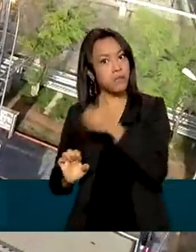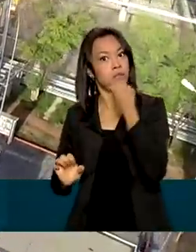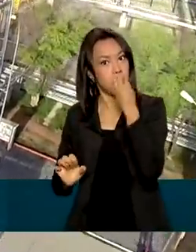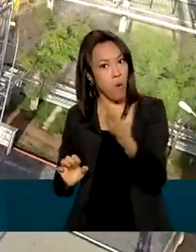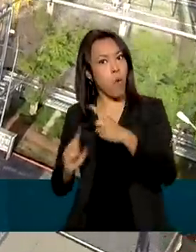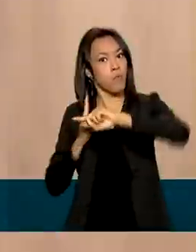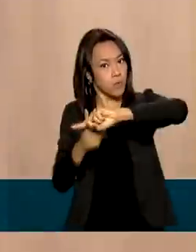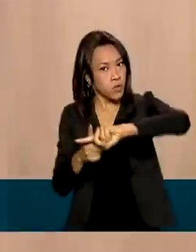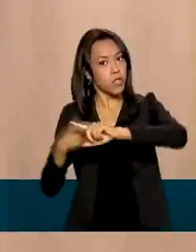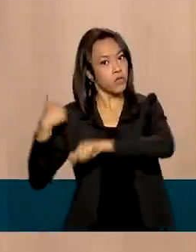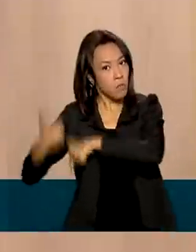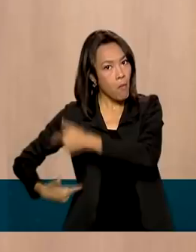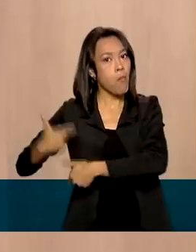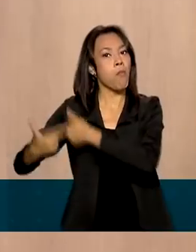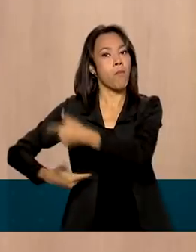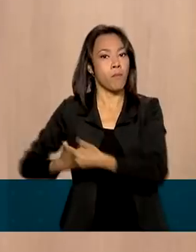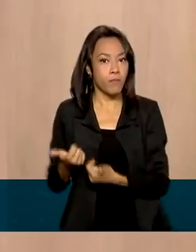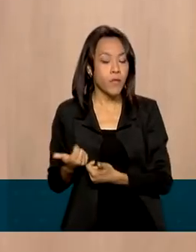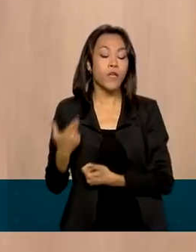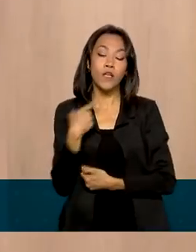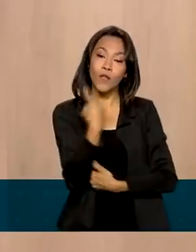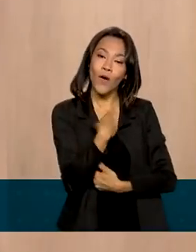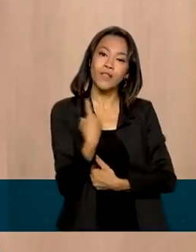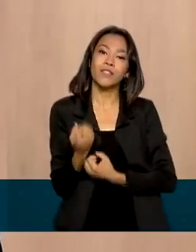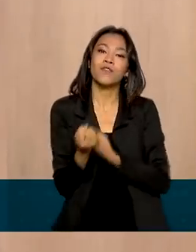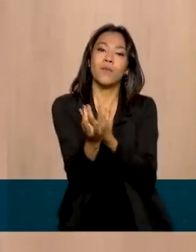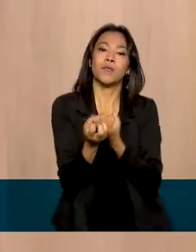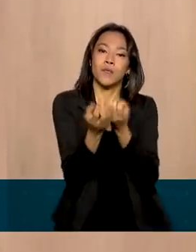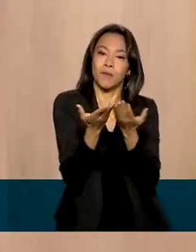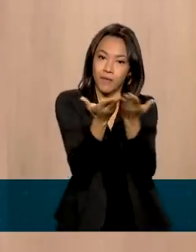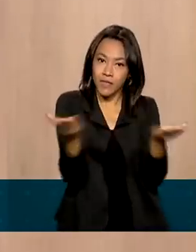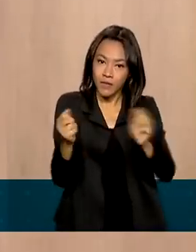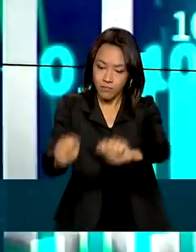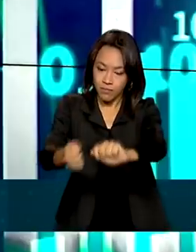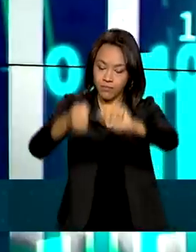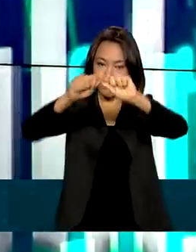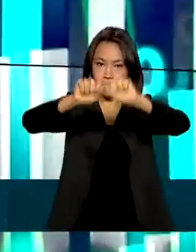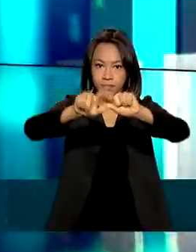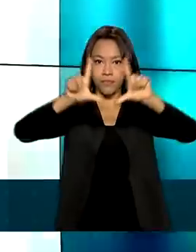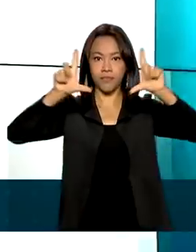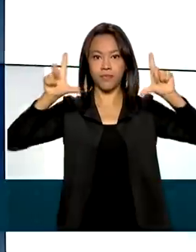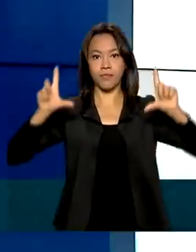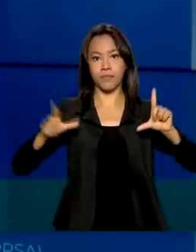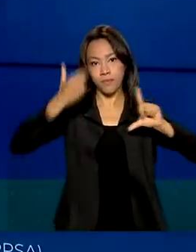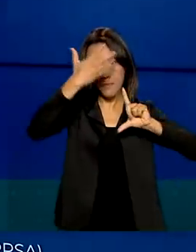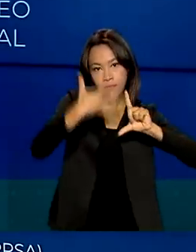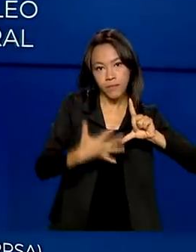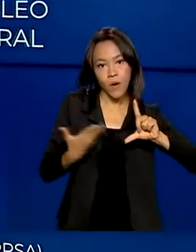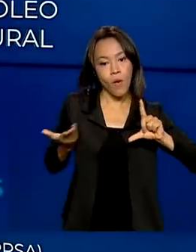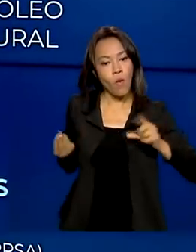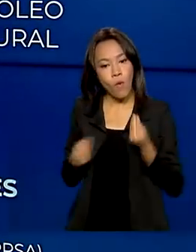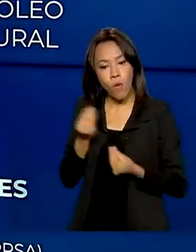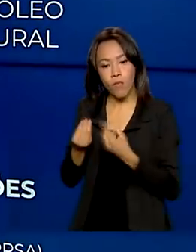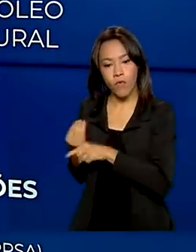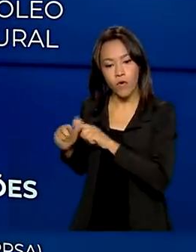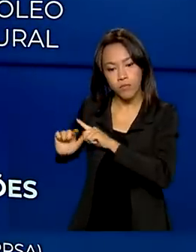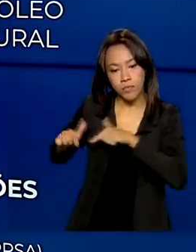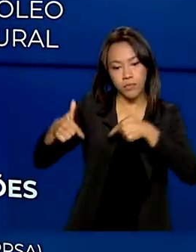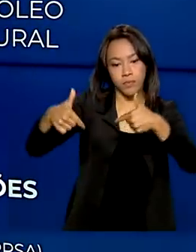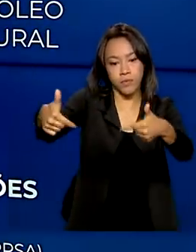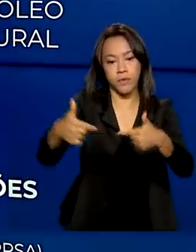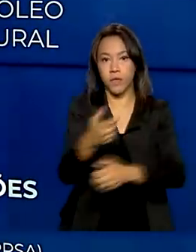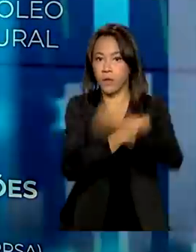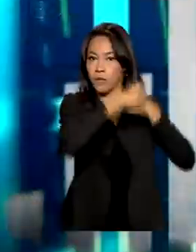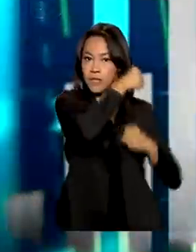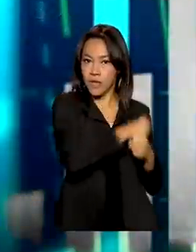bastante positivos. E nós trouxemos para você uma arte que resume a atuação da empresa em 2021, feita pela nossa equipe